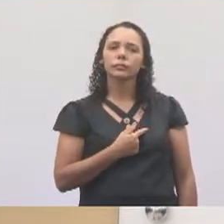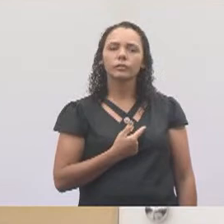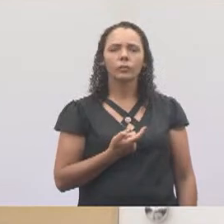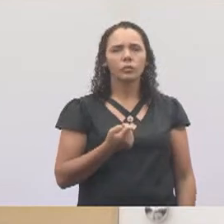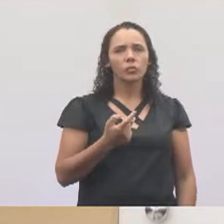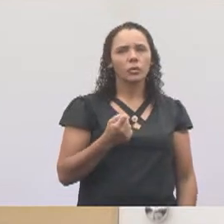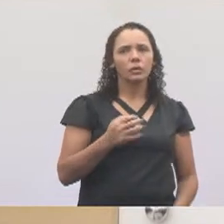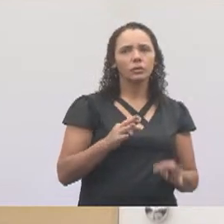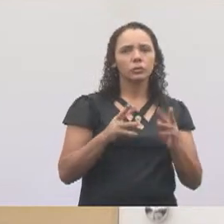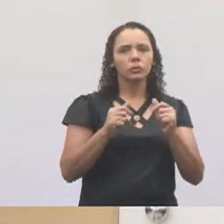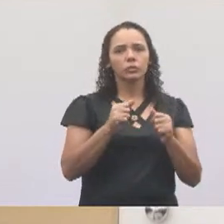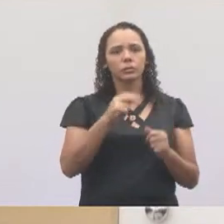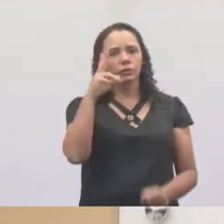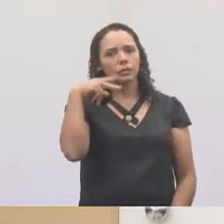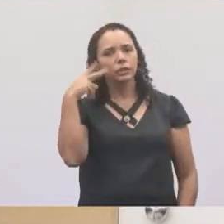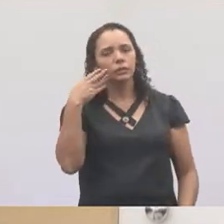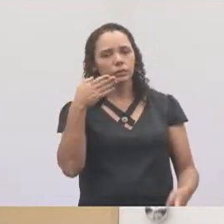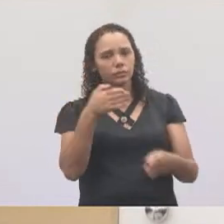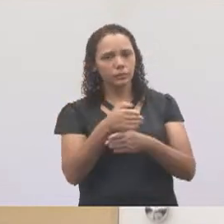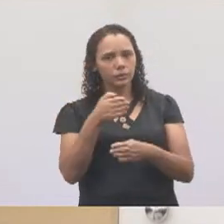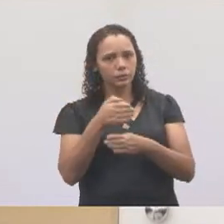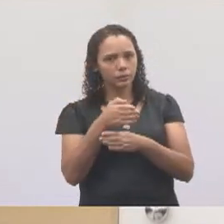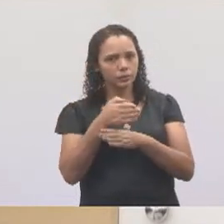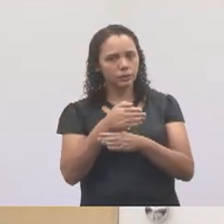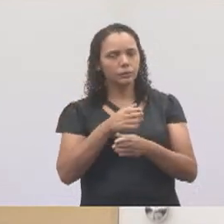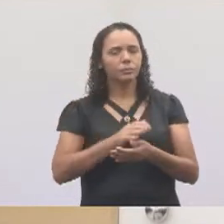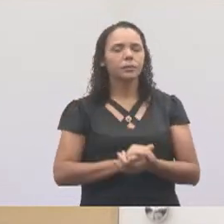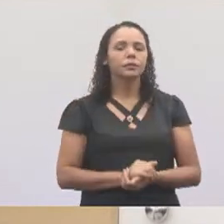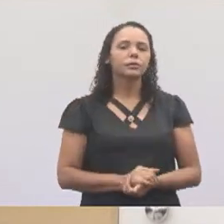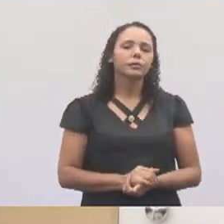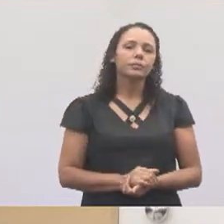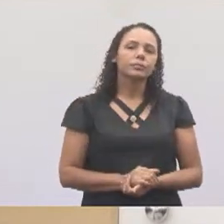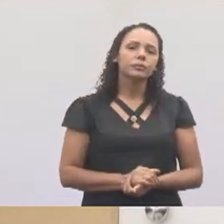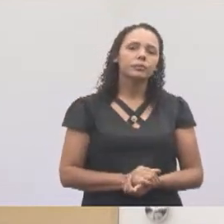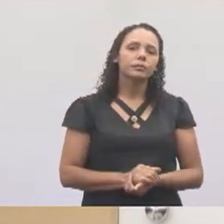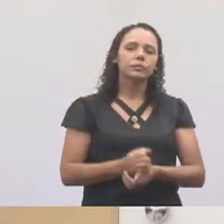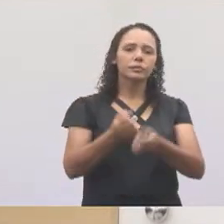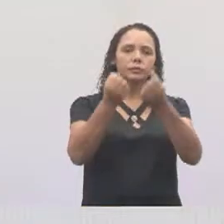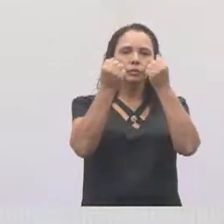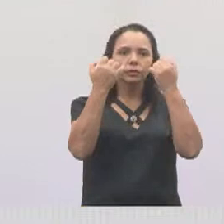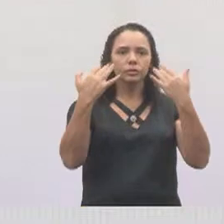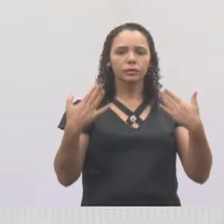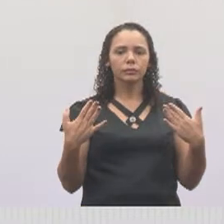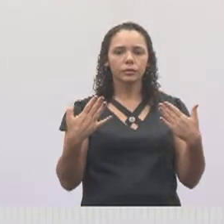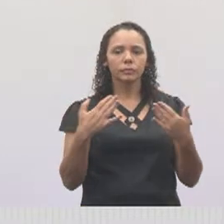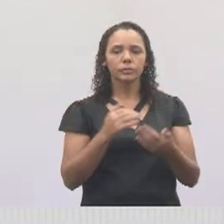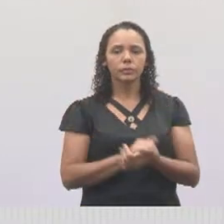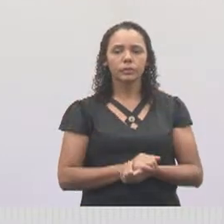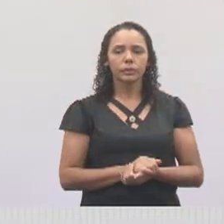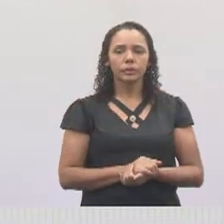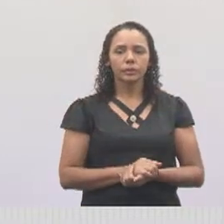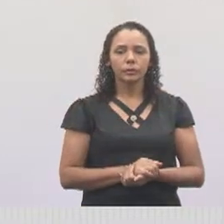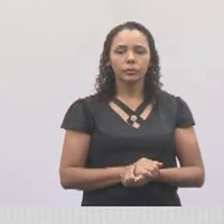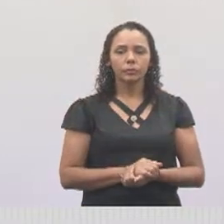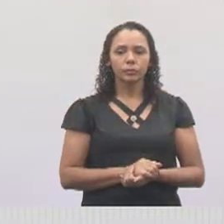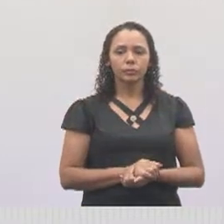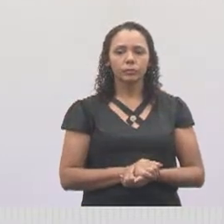todos os vereadores participaram da audiência pública contra